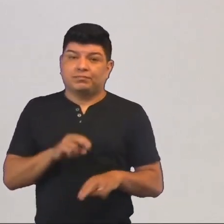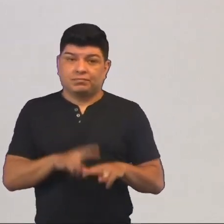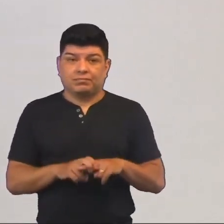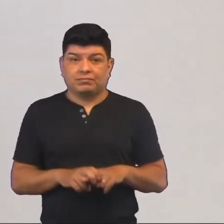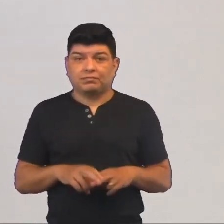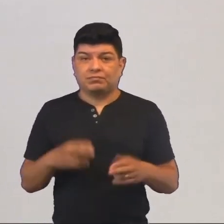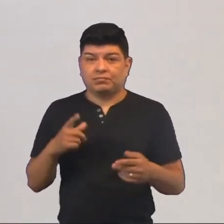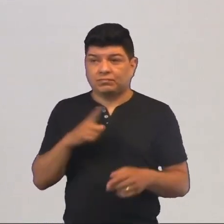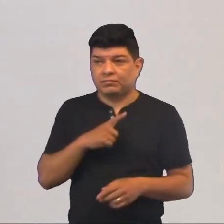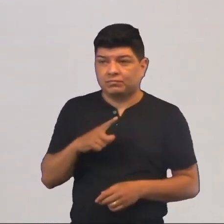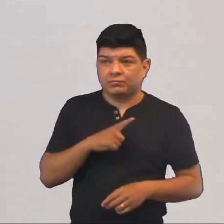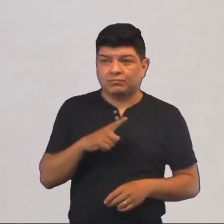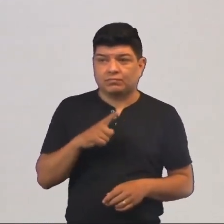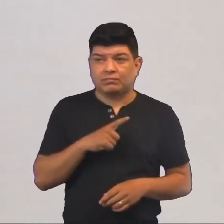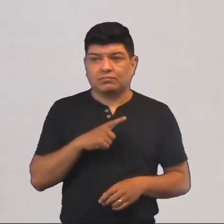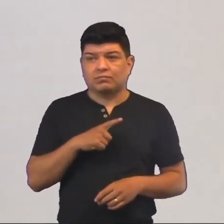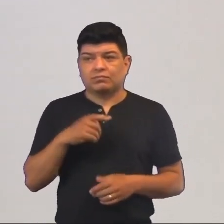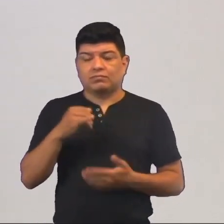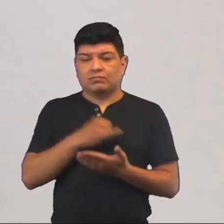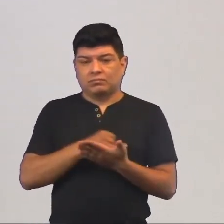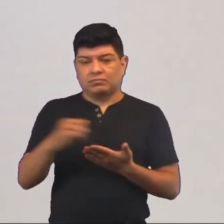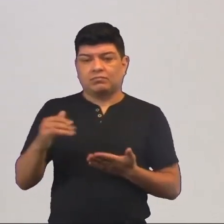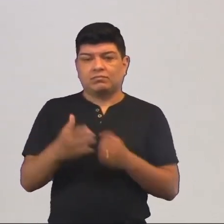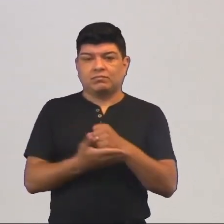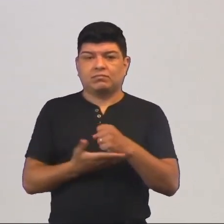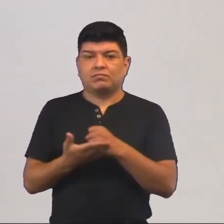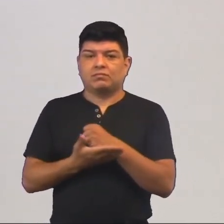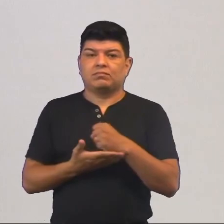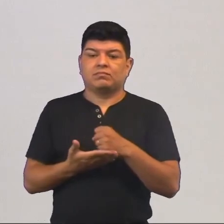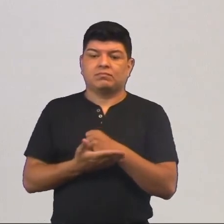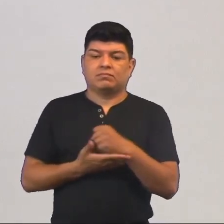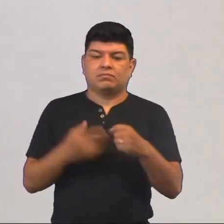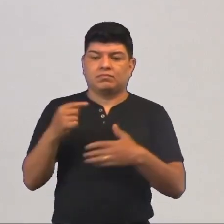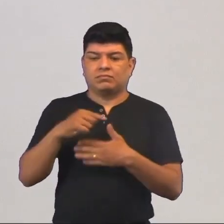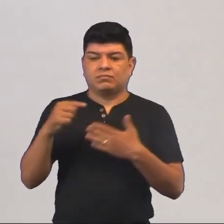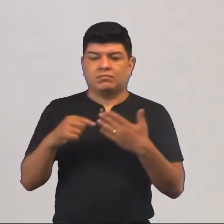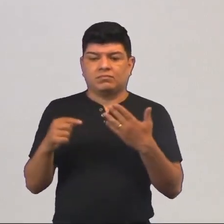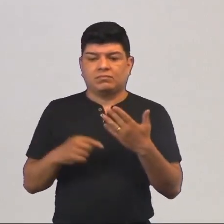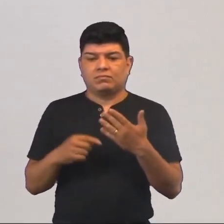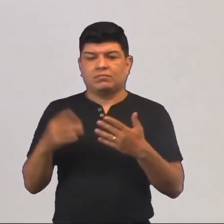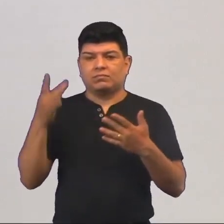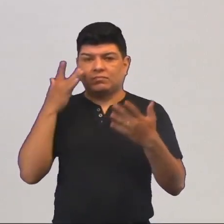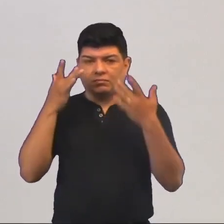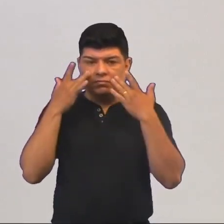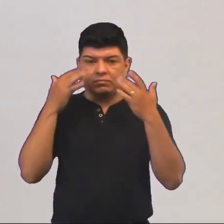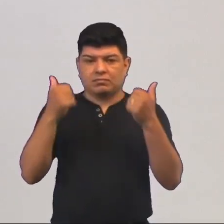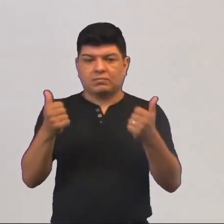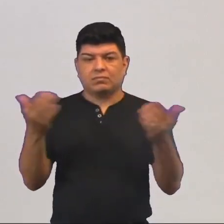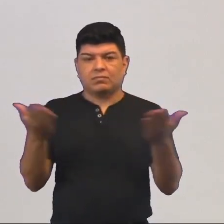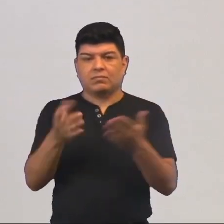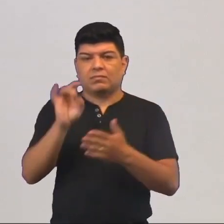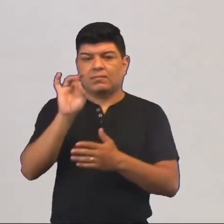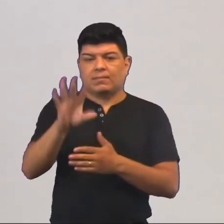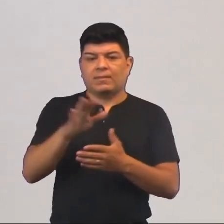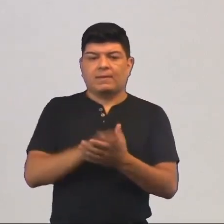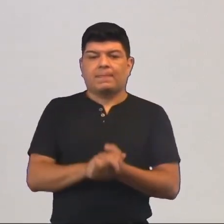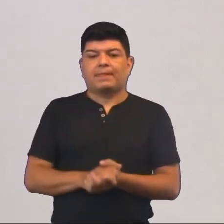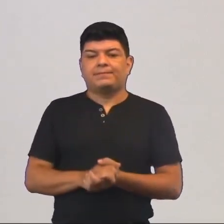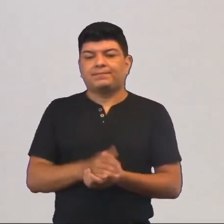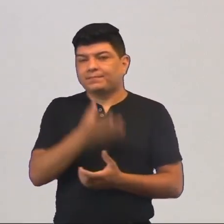tivemos aí uma introdução bem básica dos elementos da cena teatral, certo? Por hoje é só.